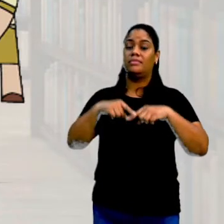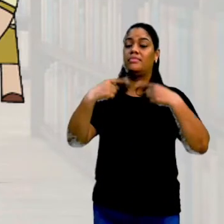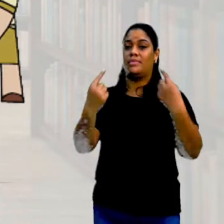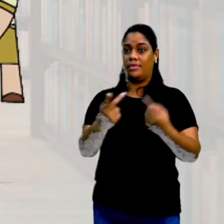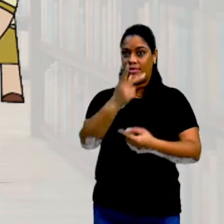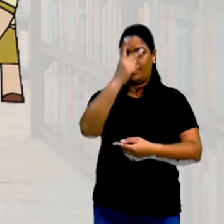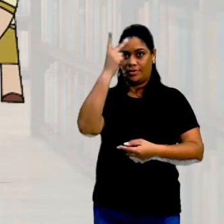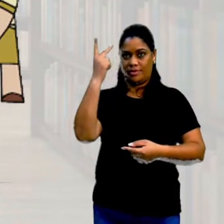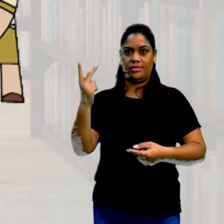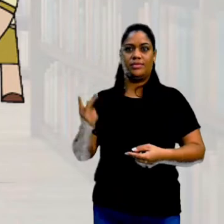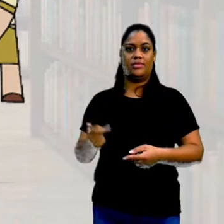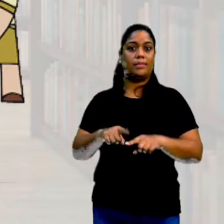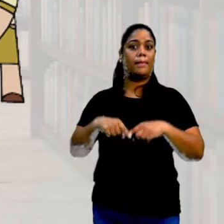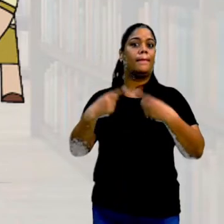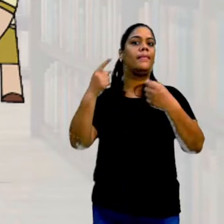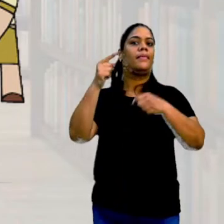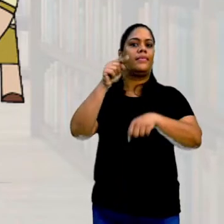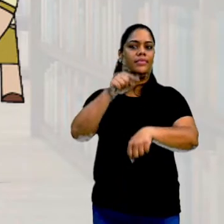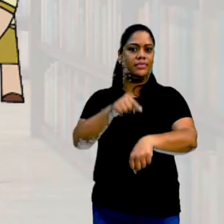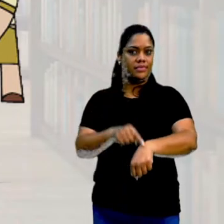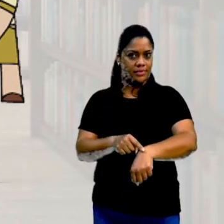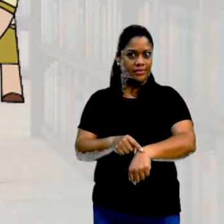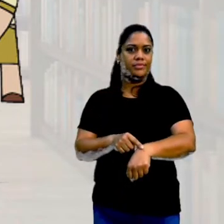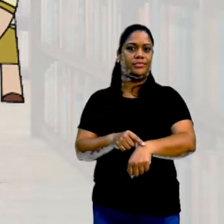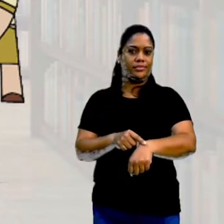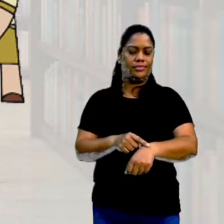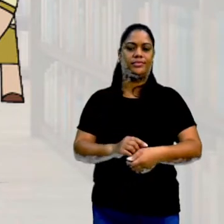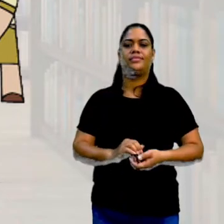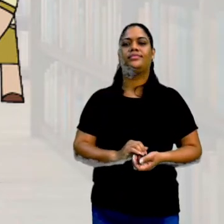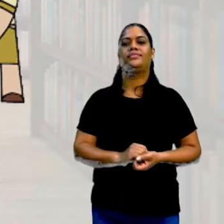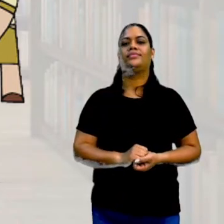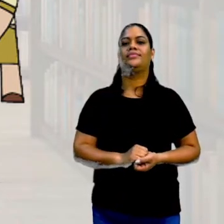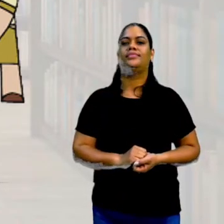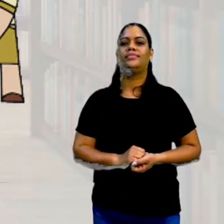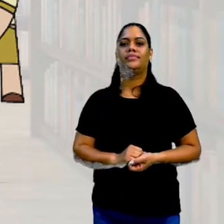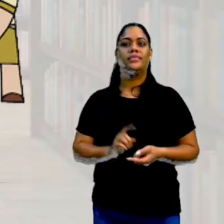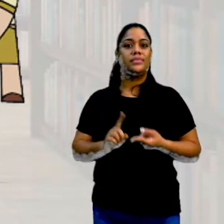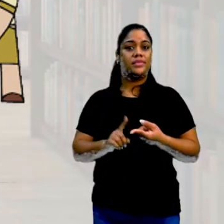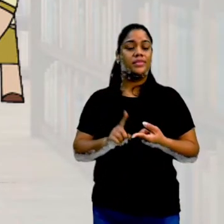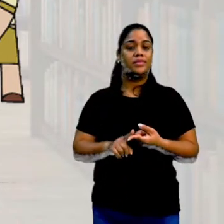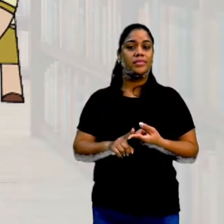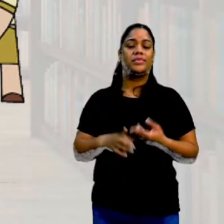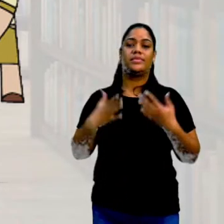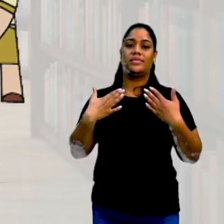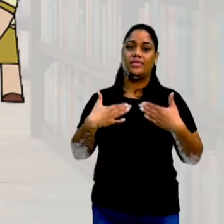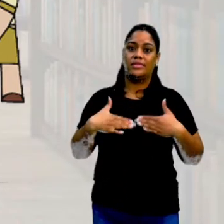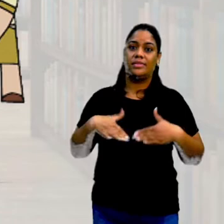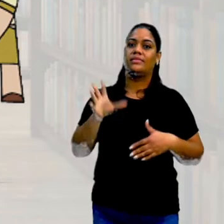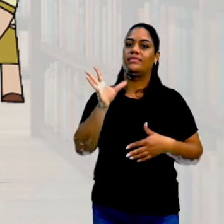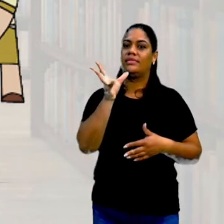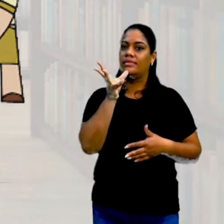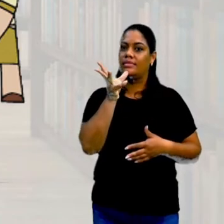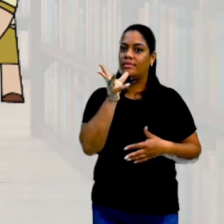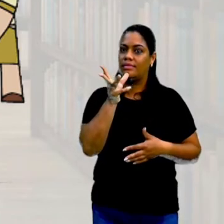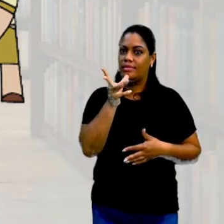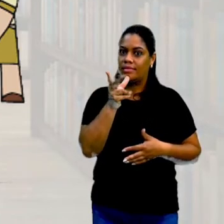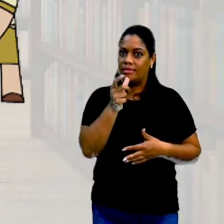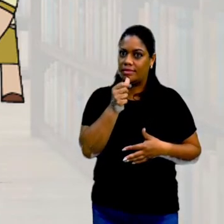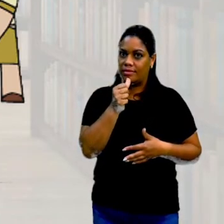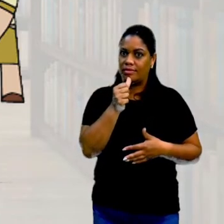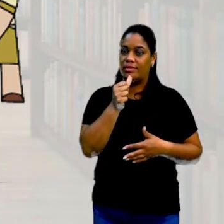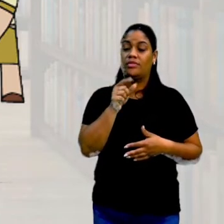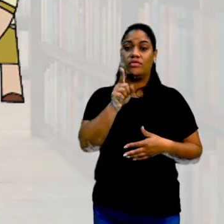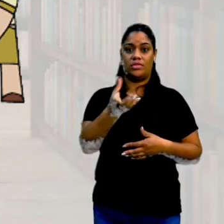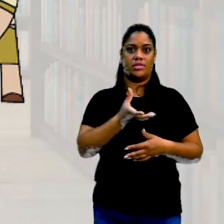pessoas, mais tempo e etc. Além disso, ela é mais lenta. Ela vai demorar mais. Se você quer uma coisa